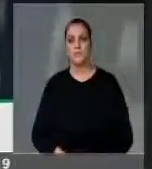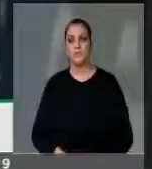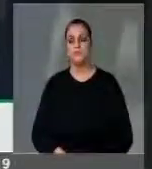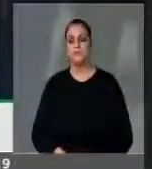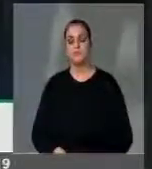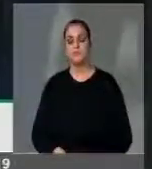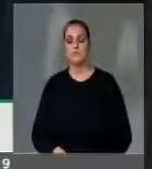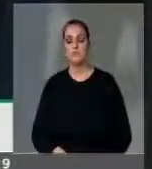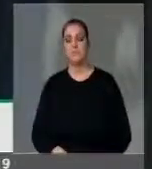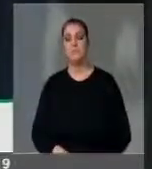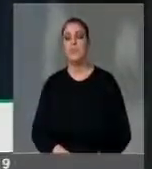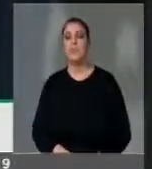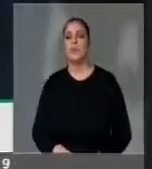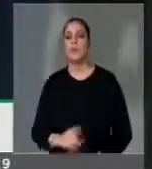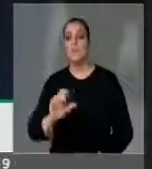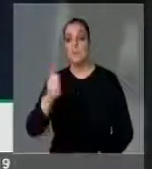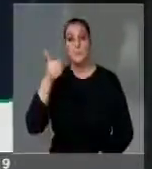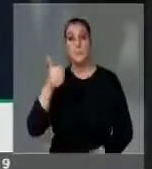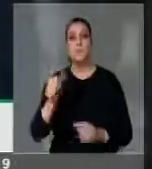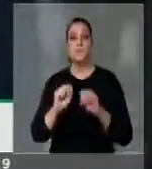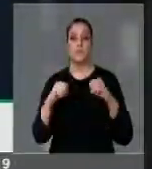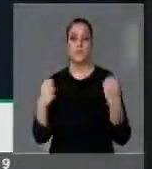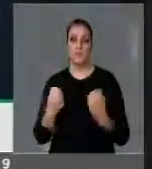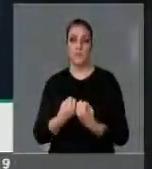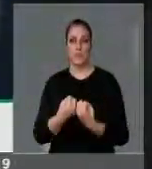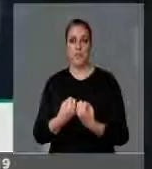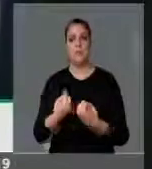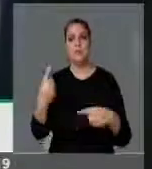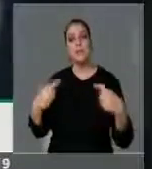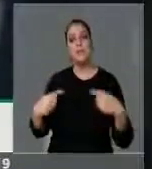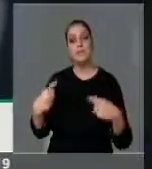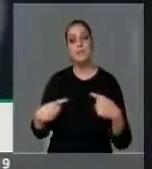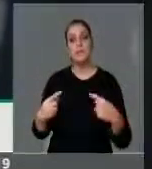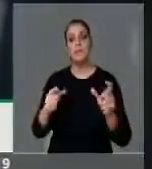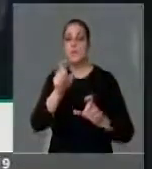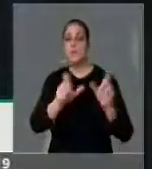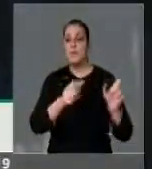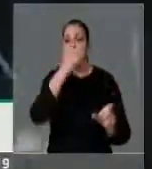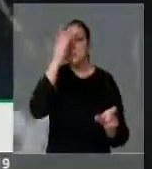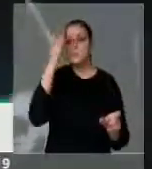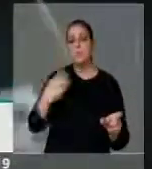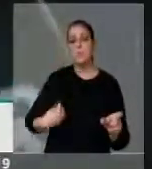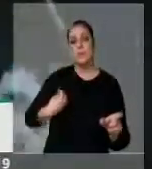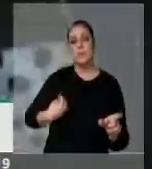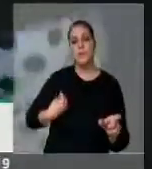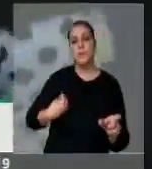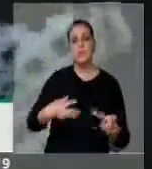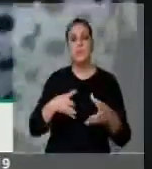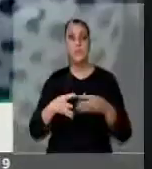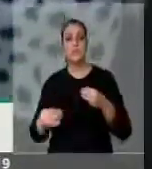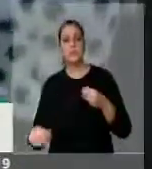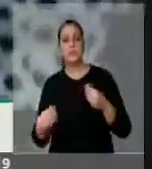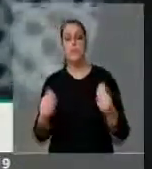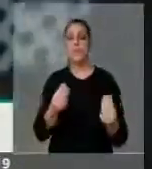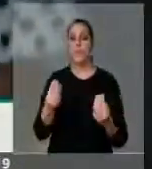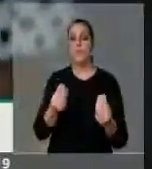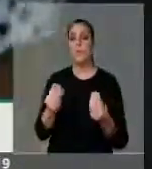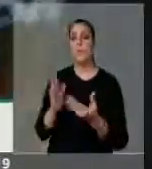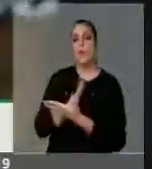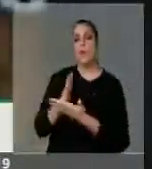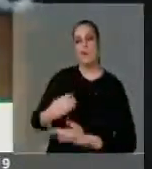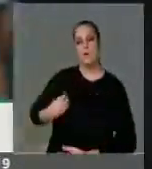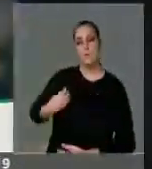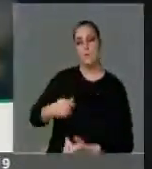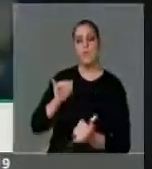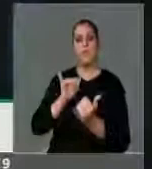O primeiro seminário para discutir exatamente a memória, anistia e direitos humanos do Araguaia, março de 19 e